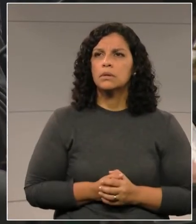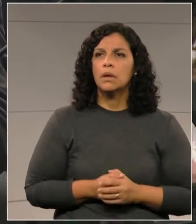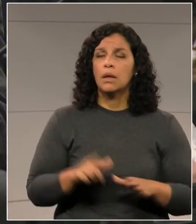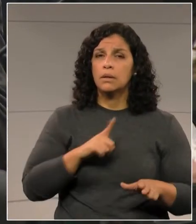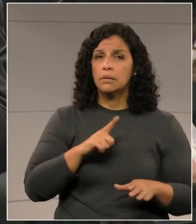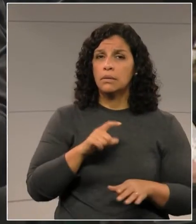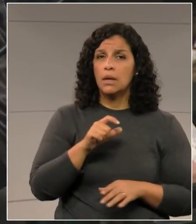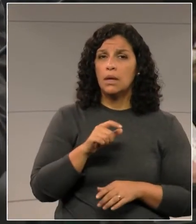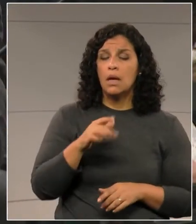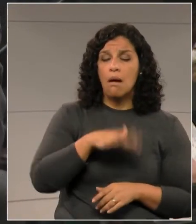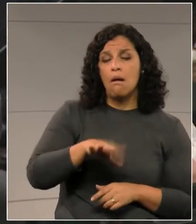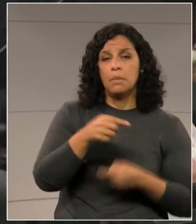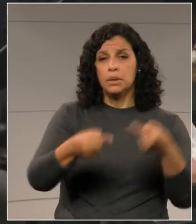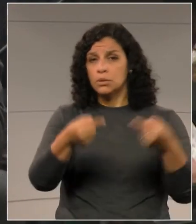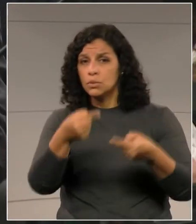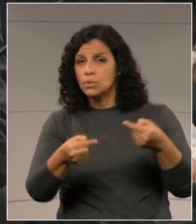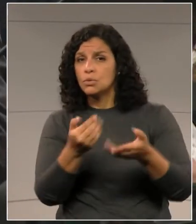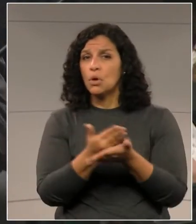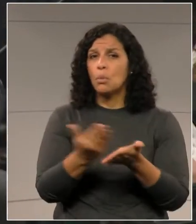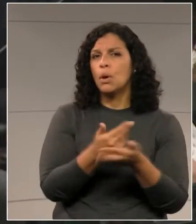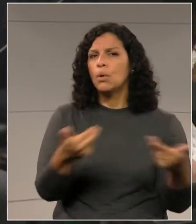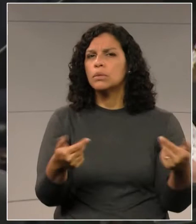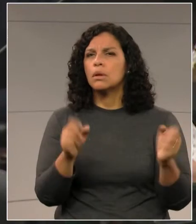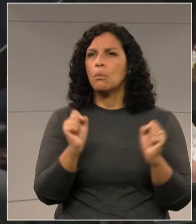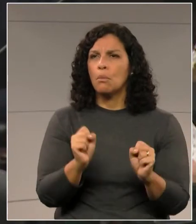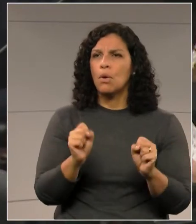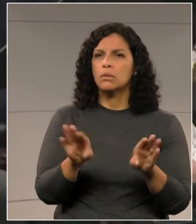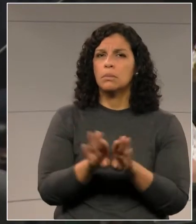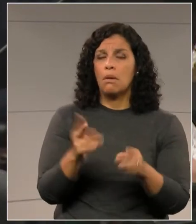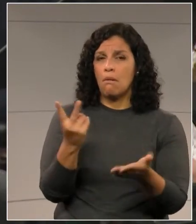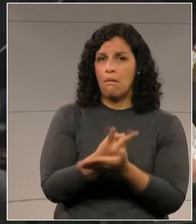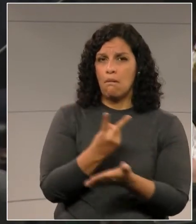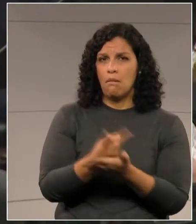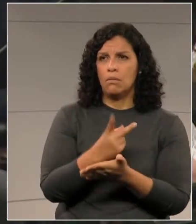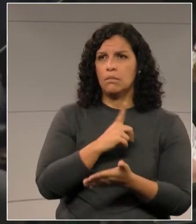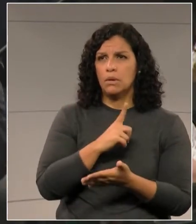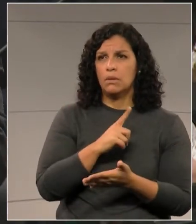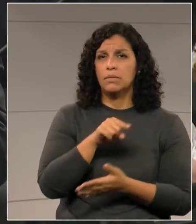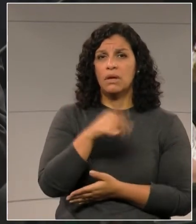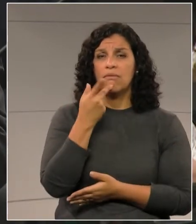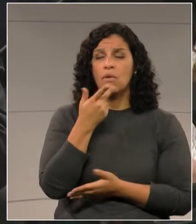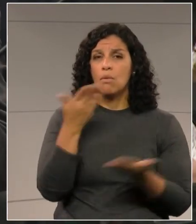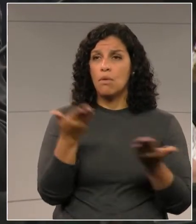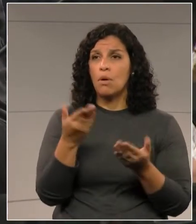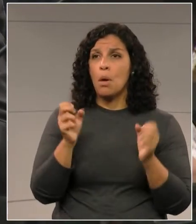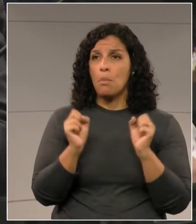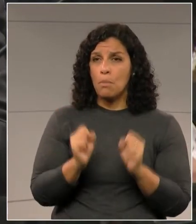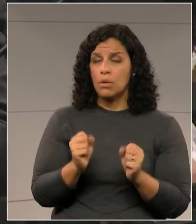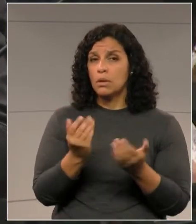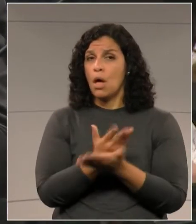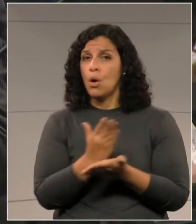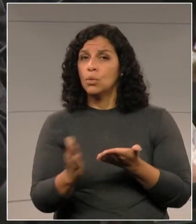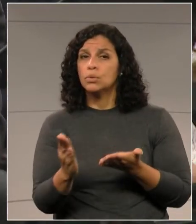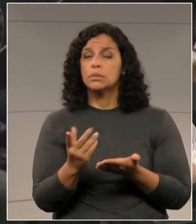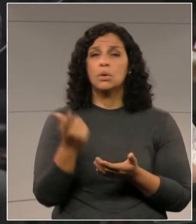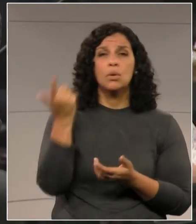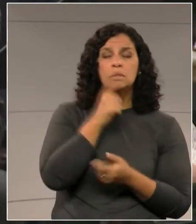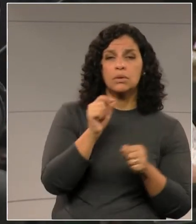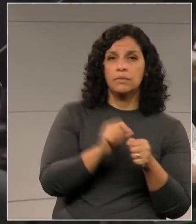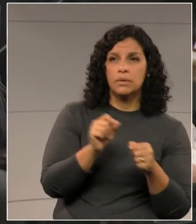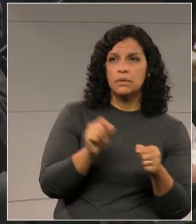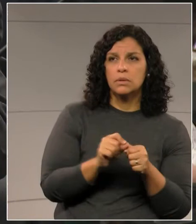Existe espaço para discutir alguma coisa que não possa sair corretamente. Como a vossa excelência acabou de dizer, alguns que não conseguiram fazer,